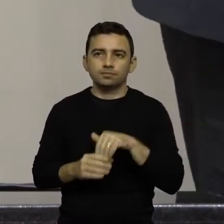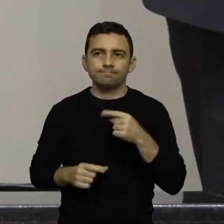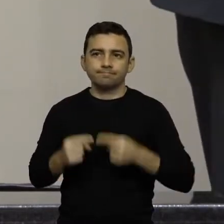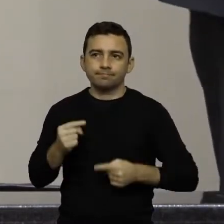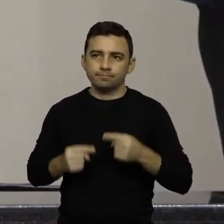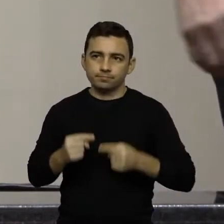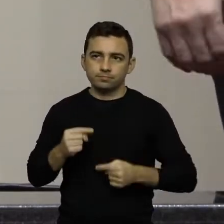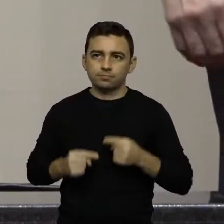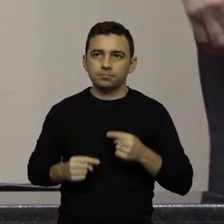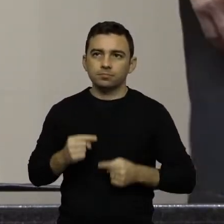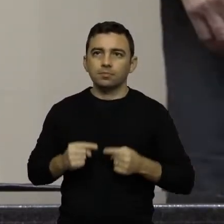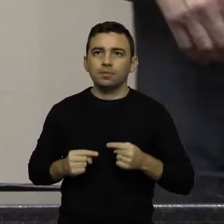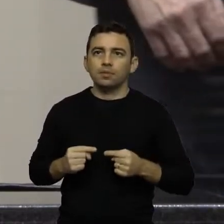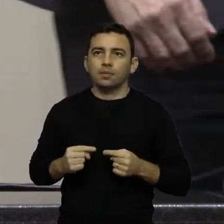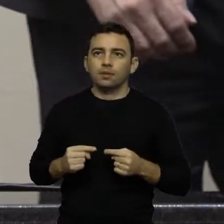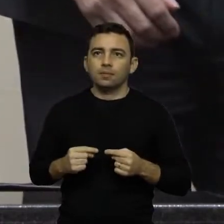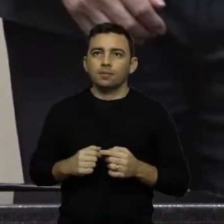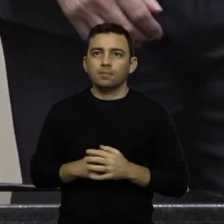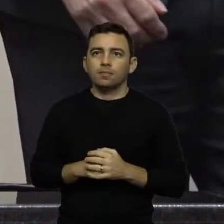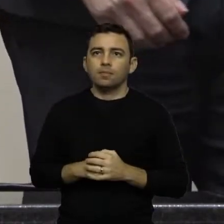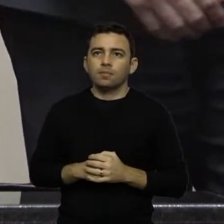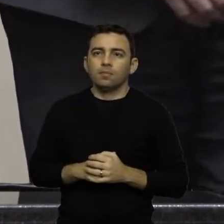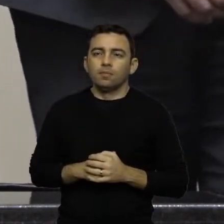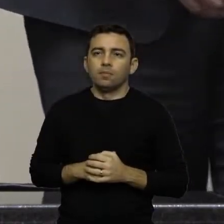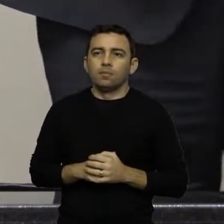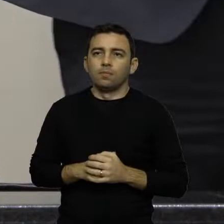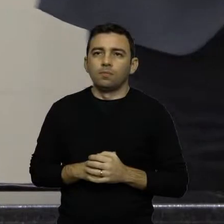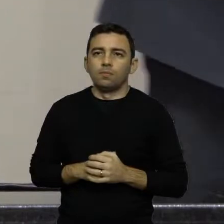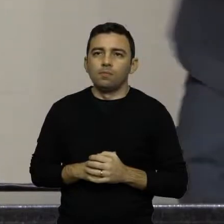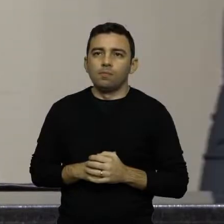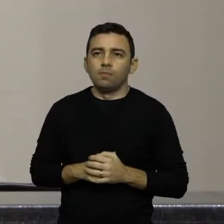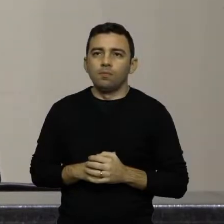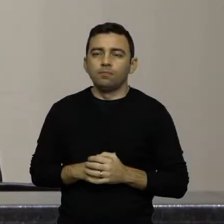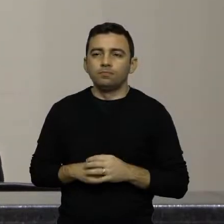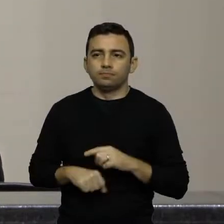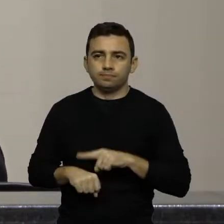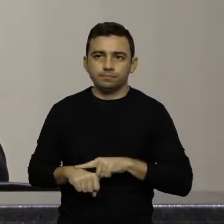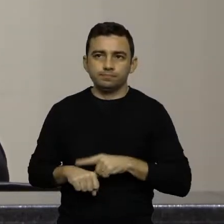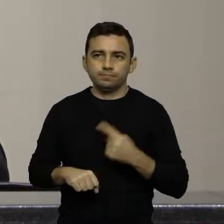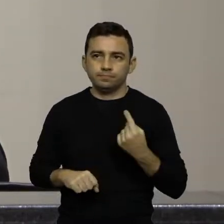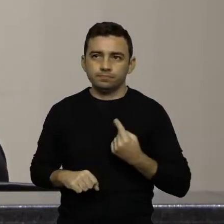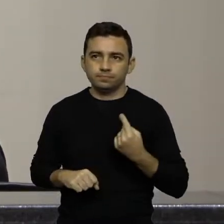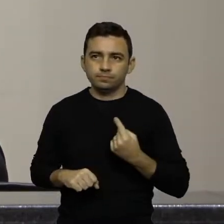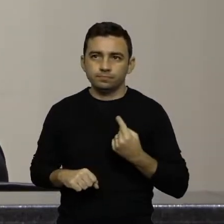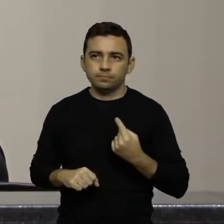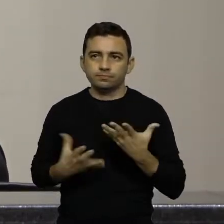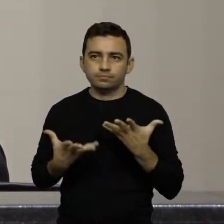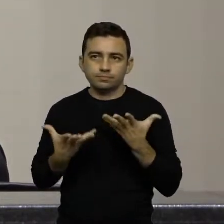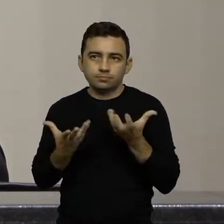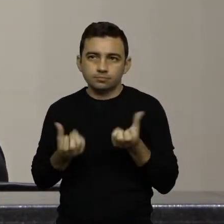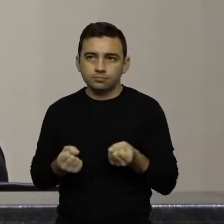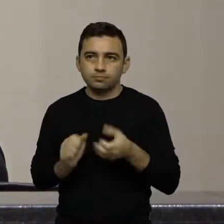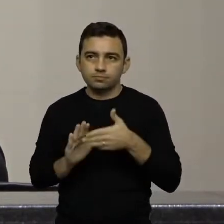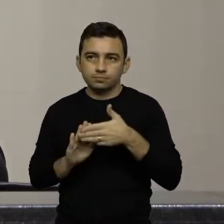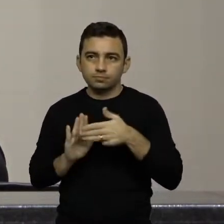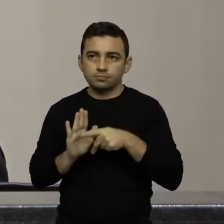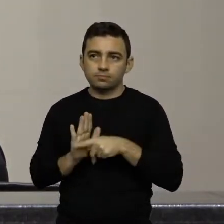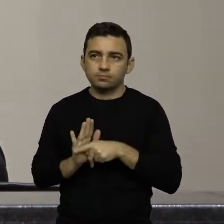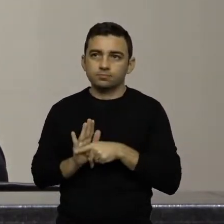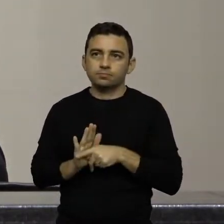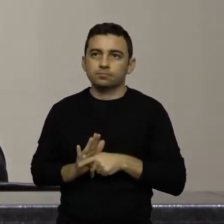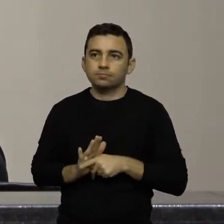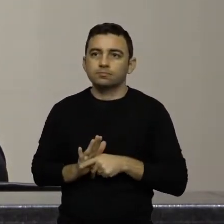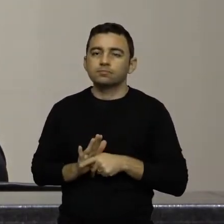em turno único da admissibilidade da medida provisória